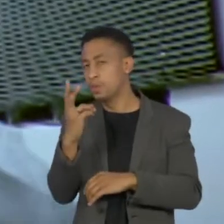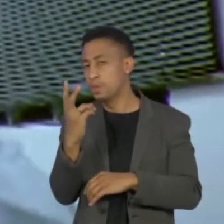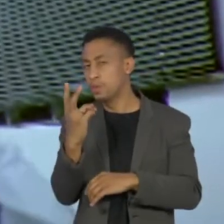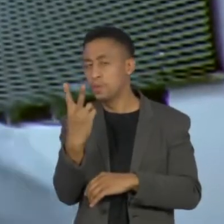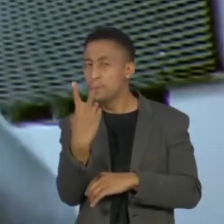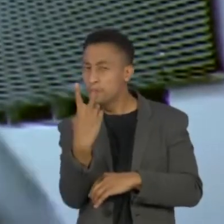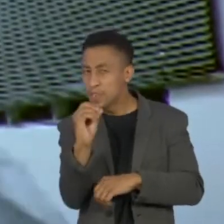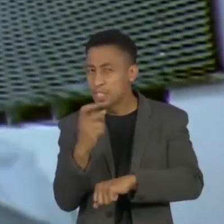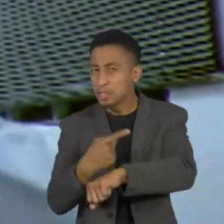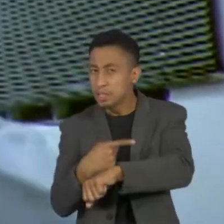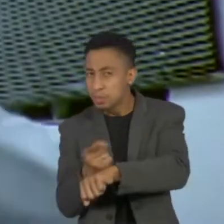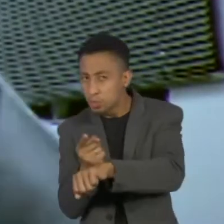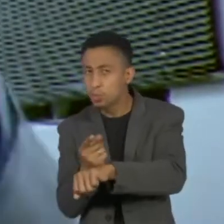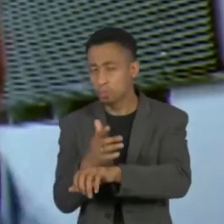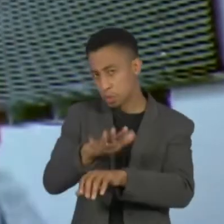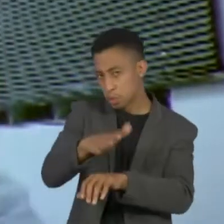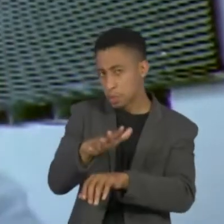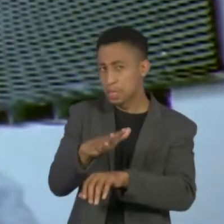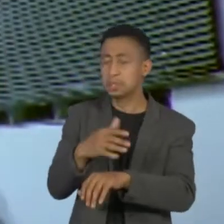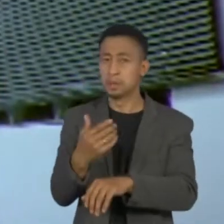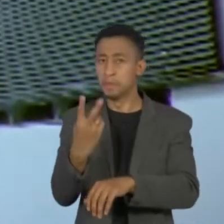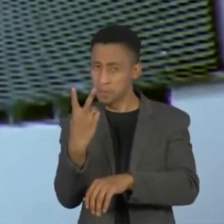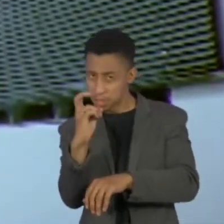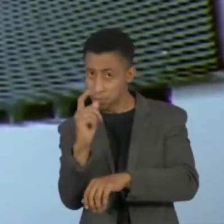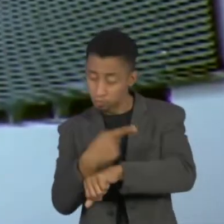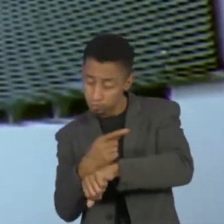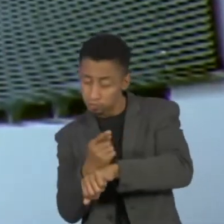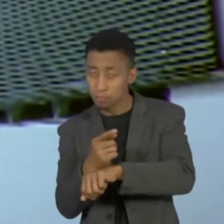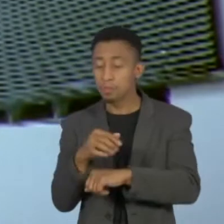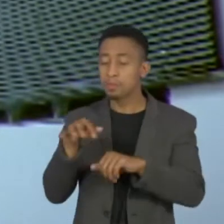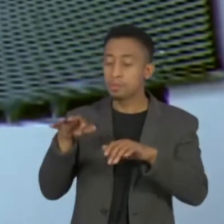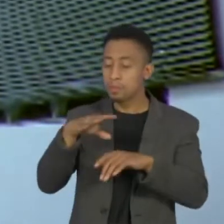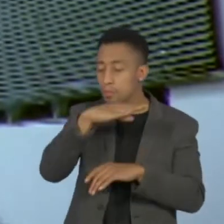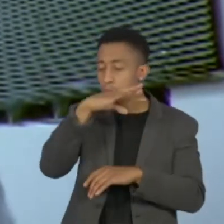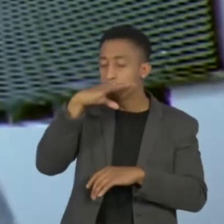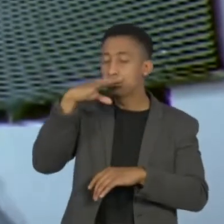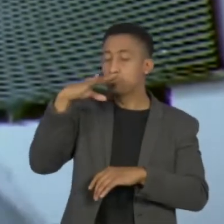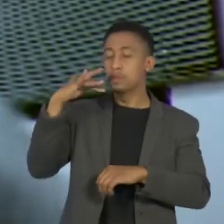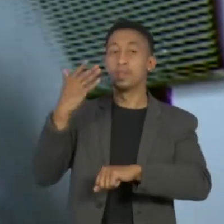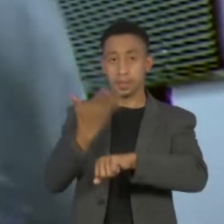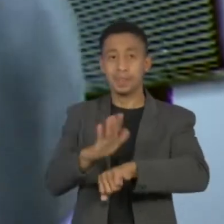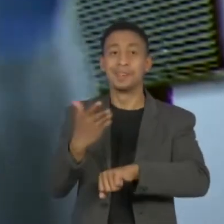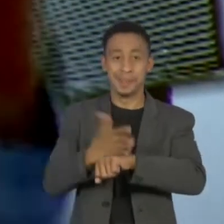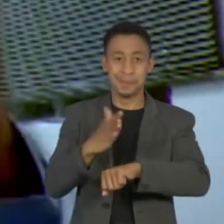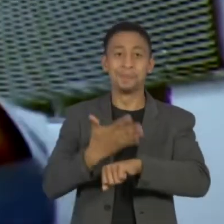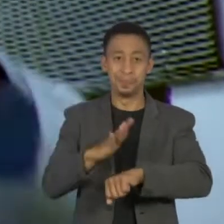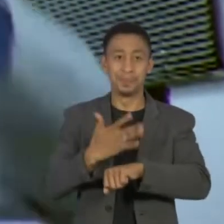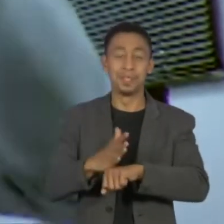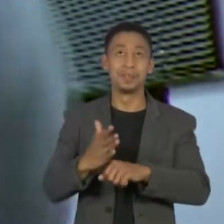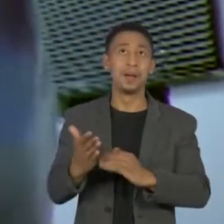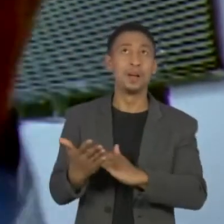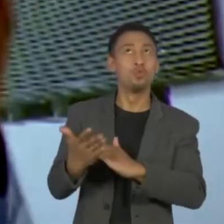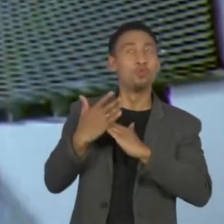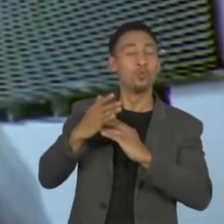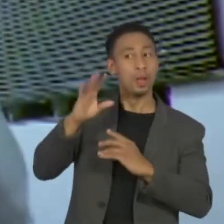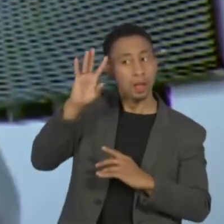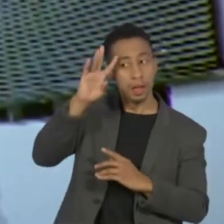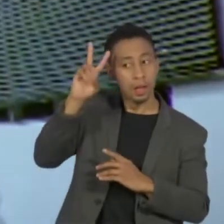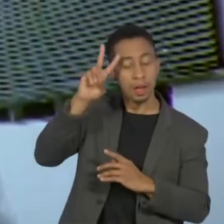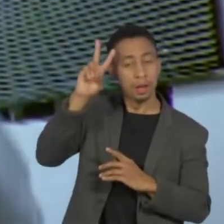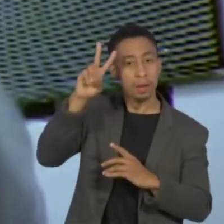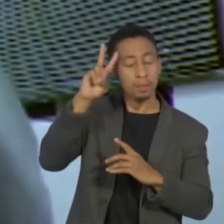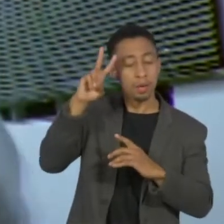25 segundos e inala. Esse treinamento, ele consiste em recordar, lembrar